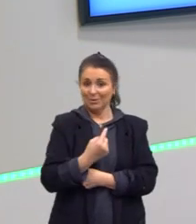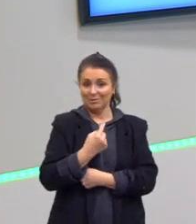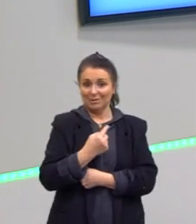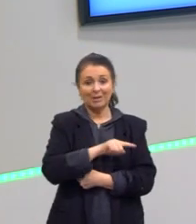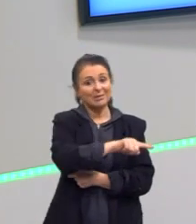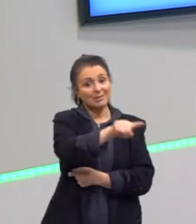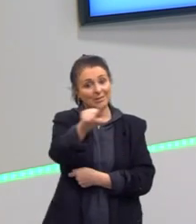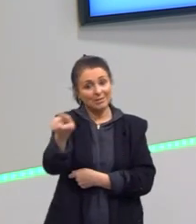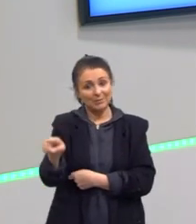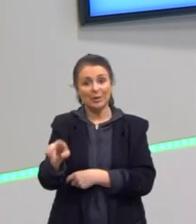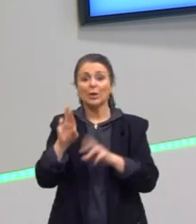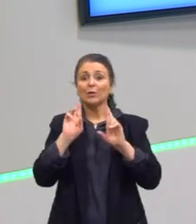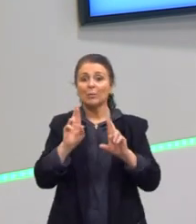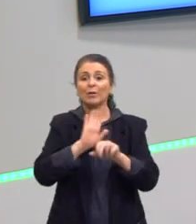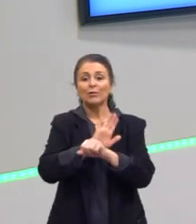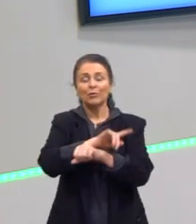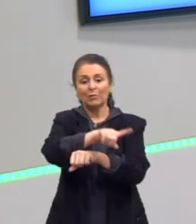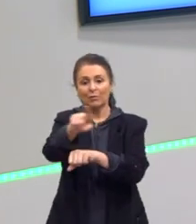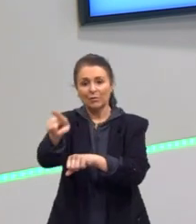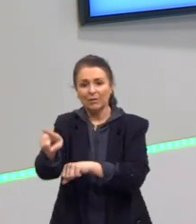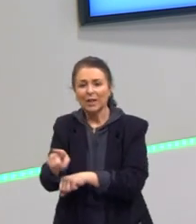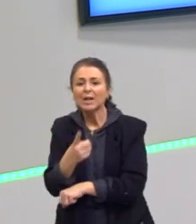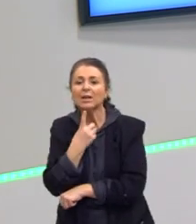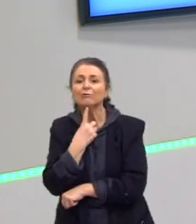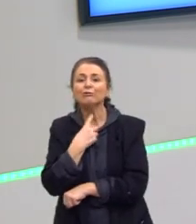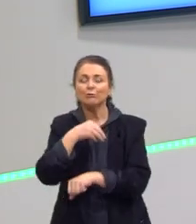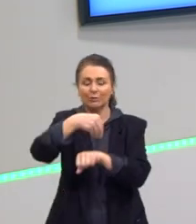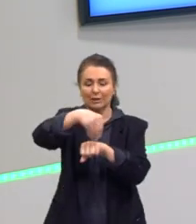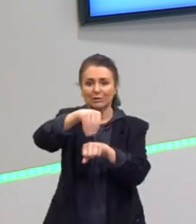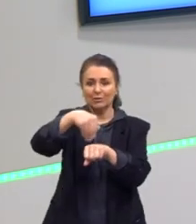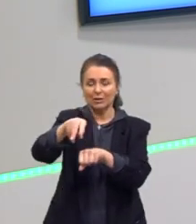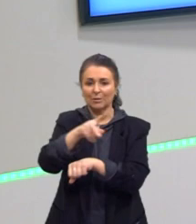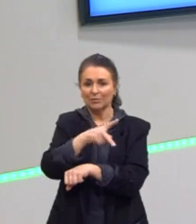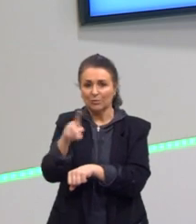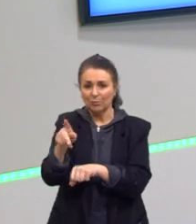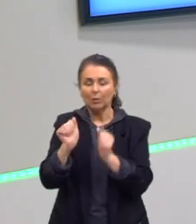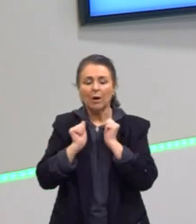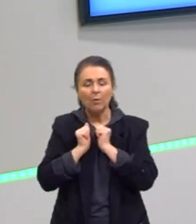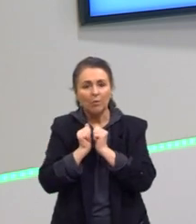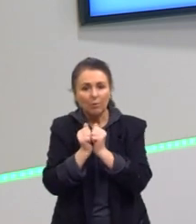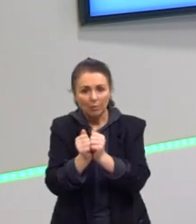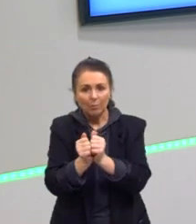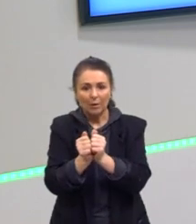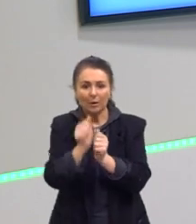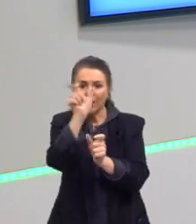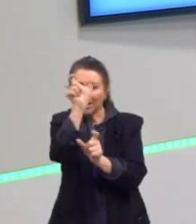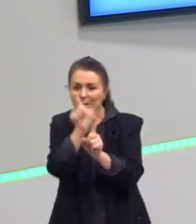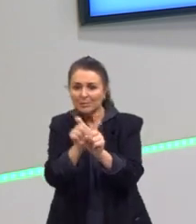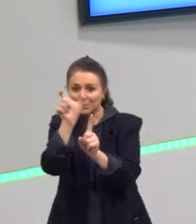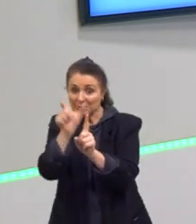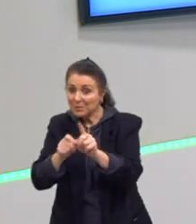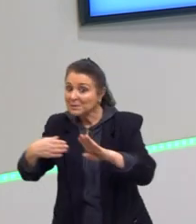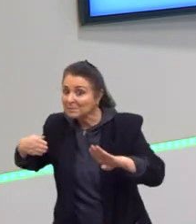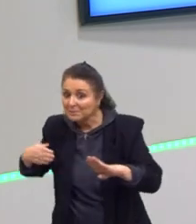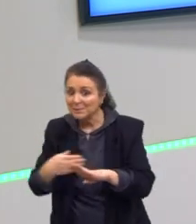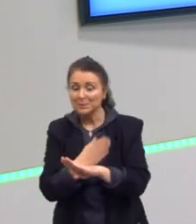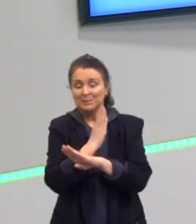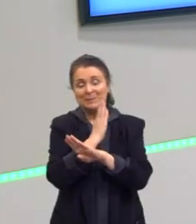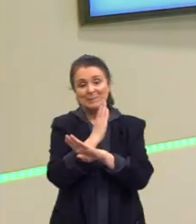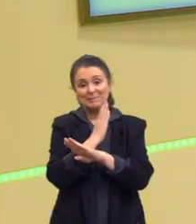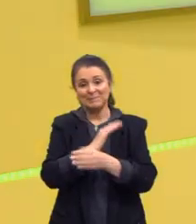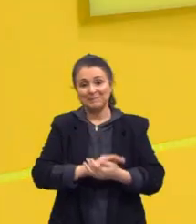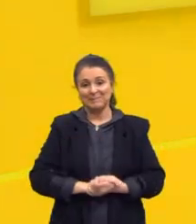Eu espero ter colaborado. Espero que vocês gostem dessas indicações. Acompanhem essas pessoas e partiu passar.